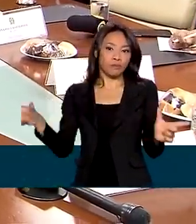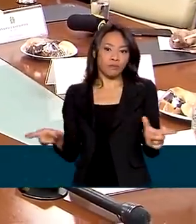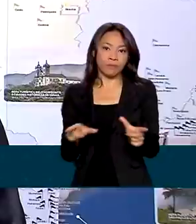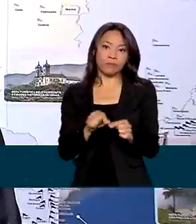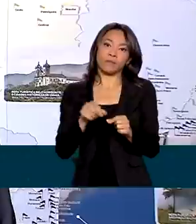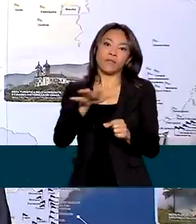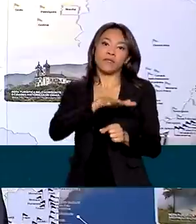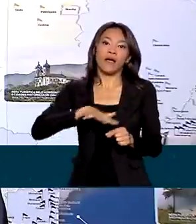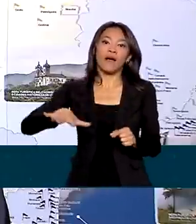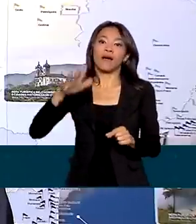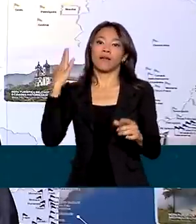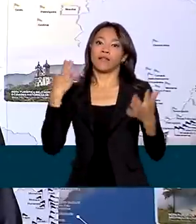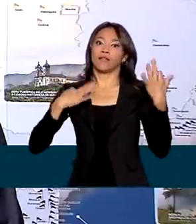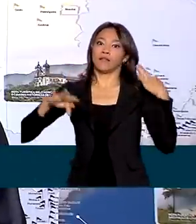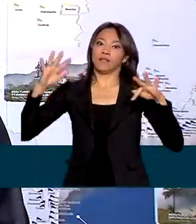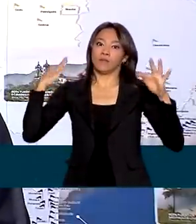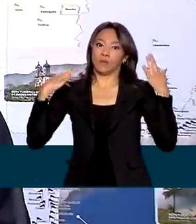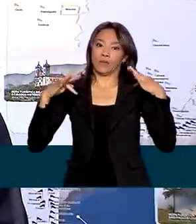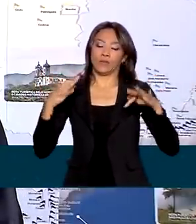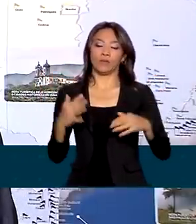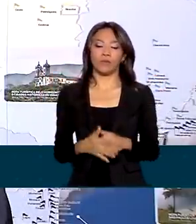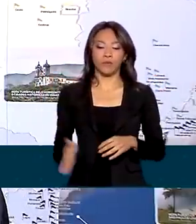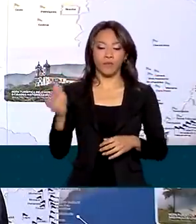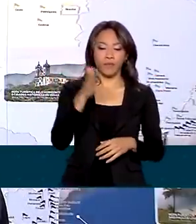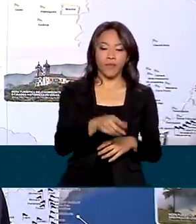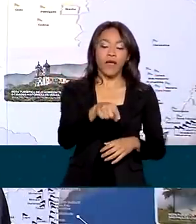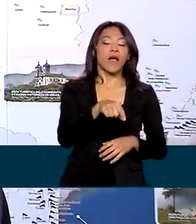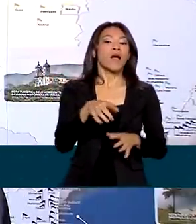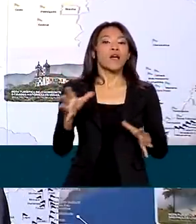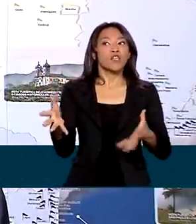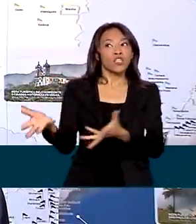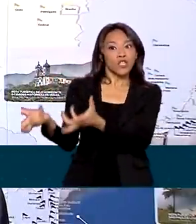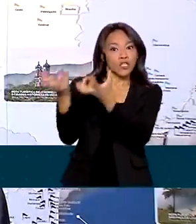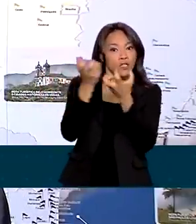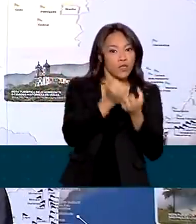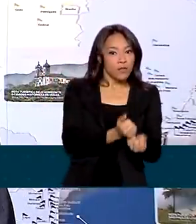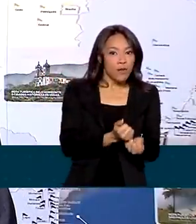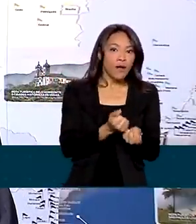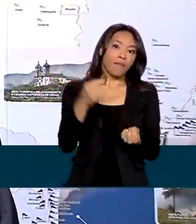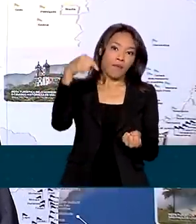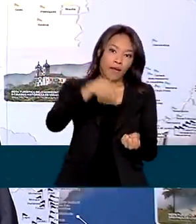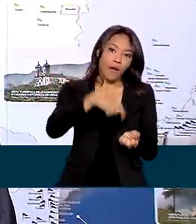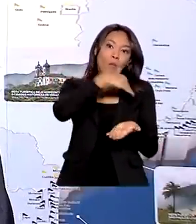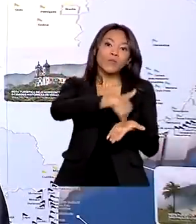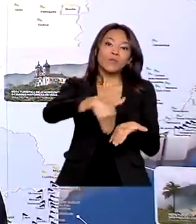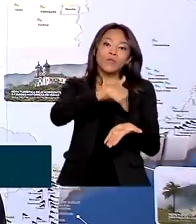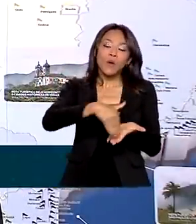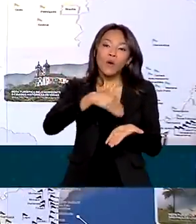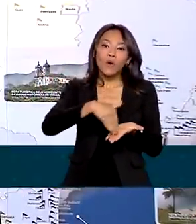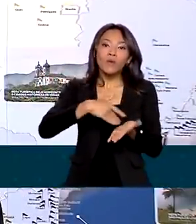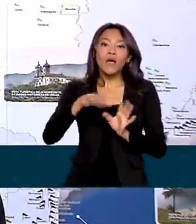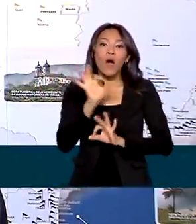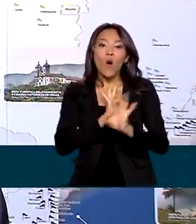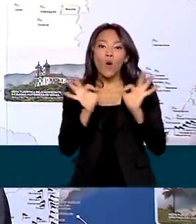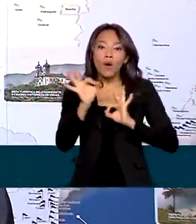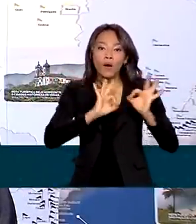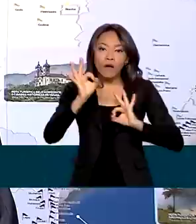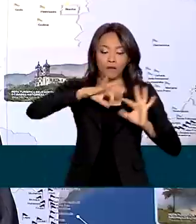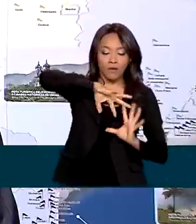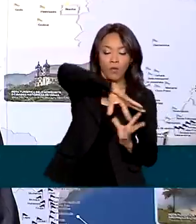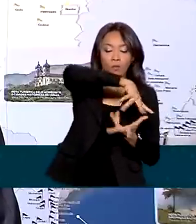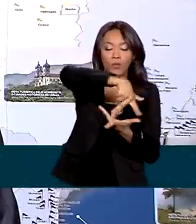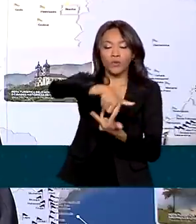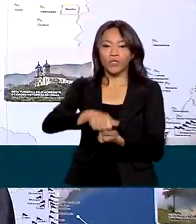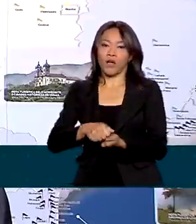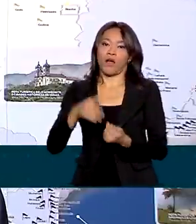Turismo. Articulamos o escritório da Organização Mundial do Turismo para o Brasil. Foi uma vitória nossa, uma conquista de todo o povo brasileiro. O escritório